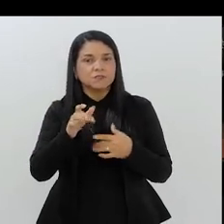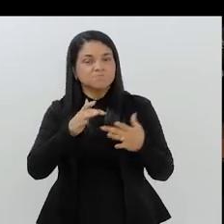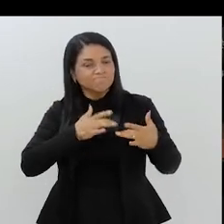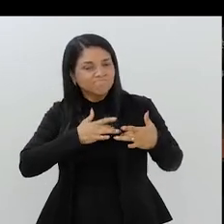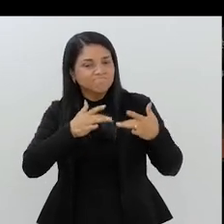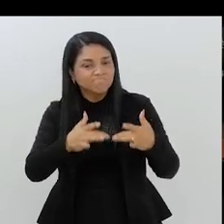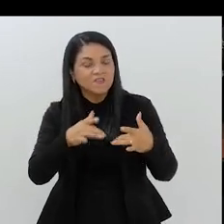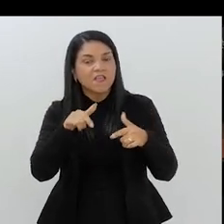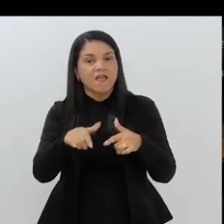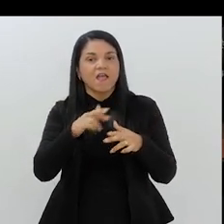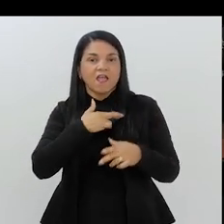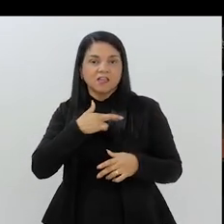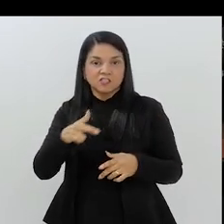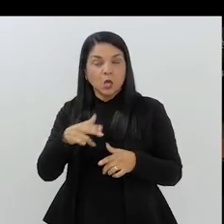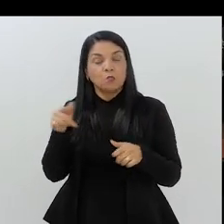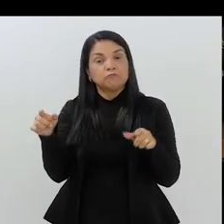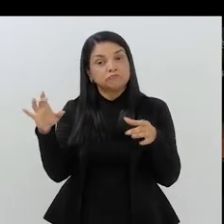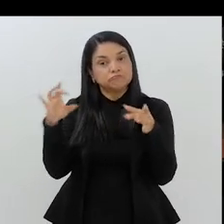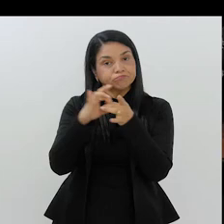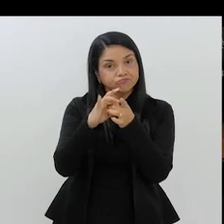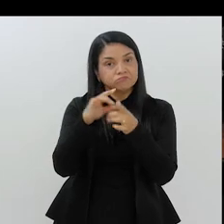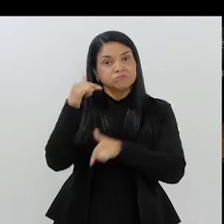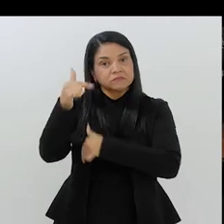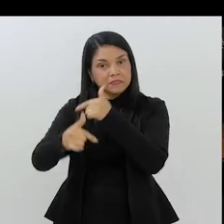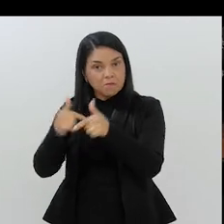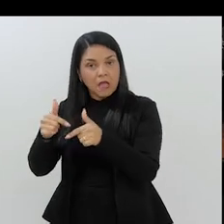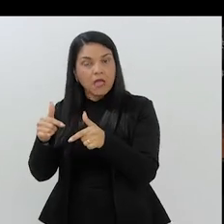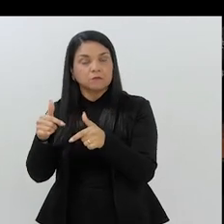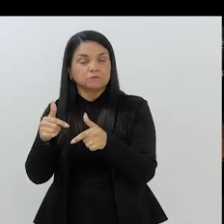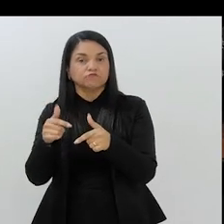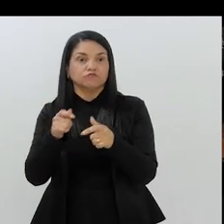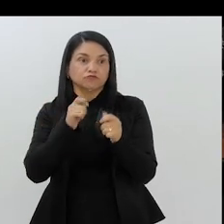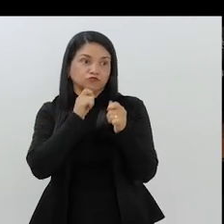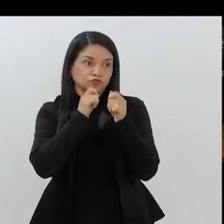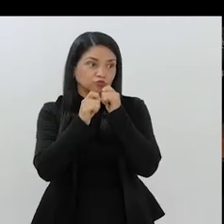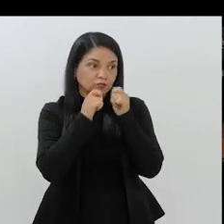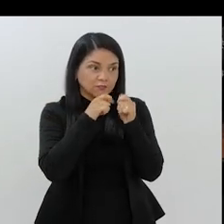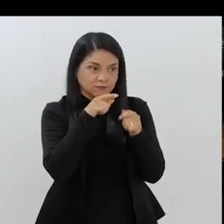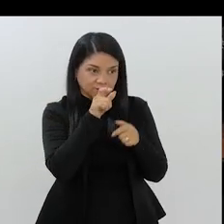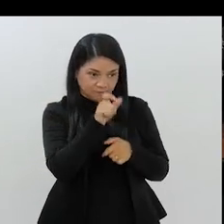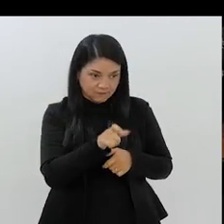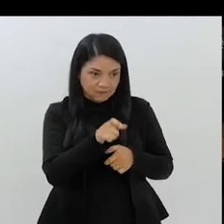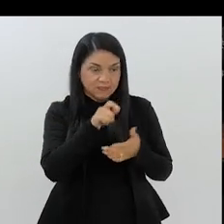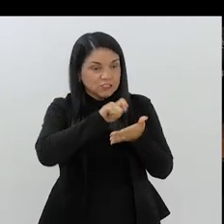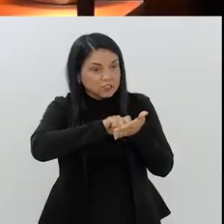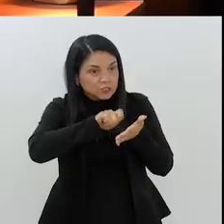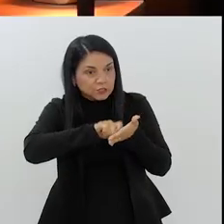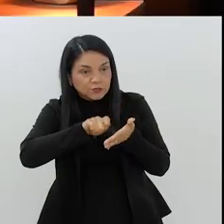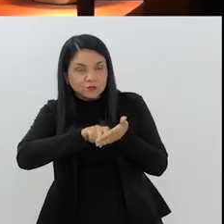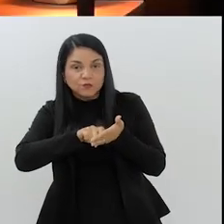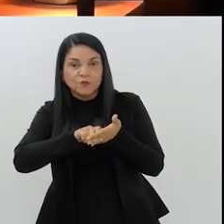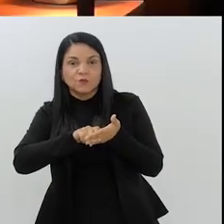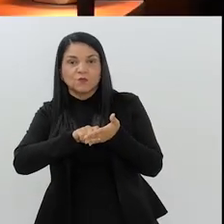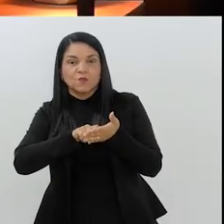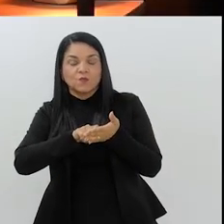se dedicam à religião e também trabalham. Exato. Você é um jornalista, um escritor,